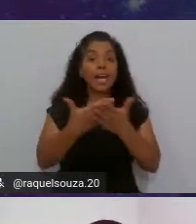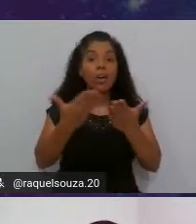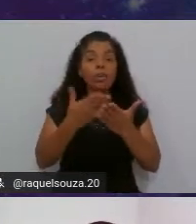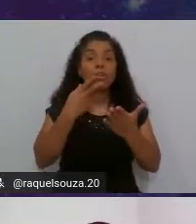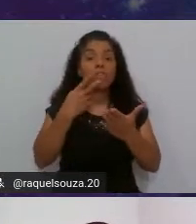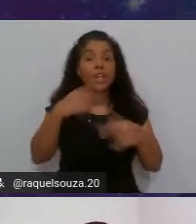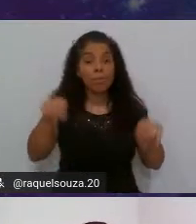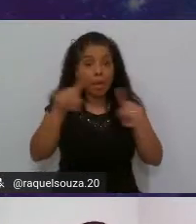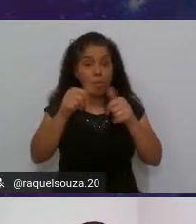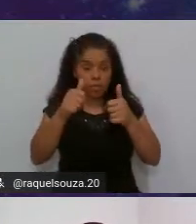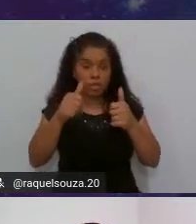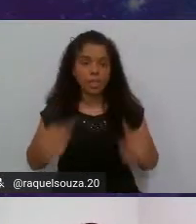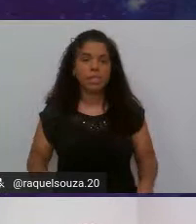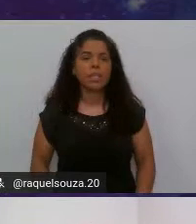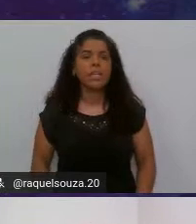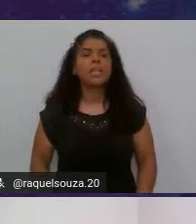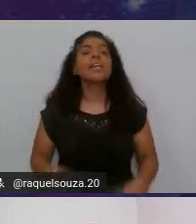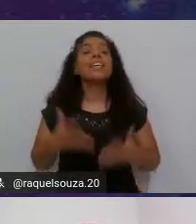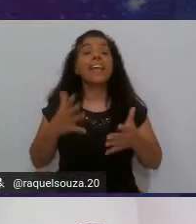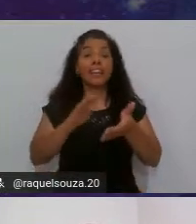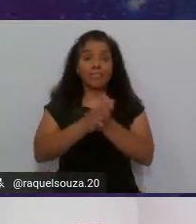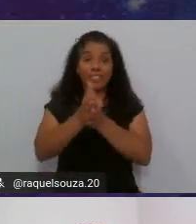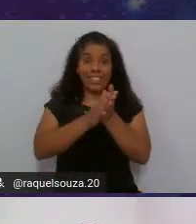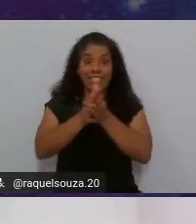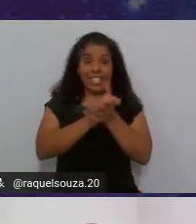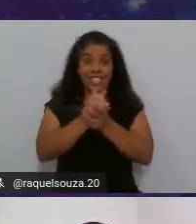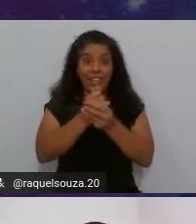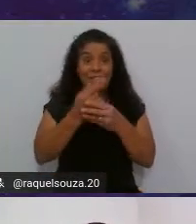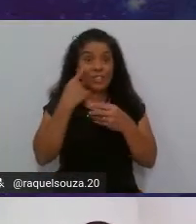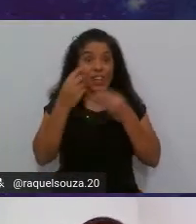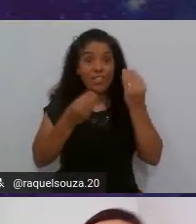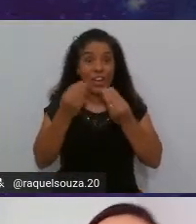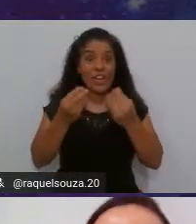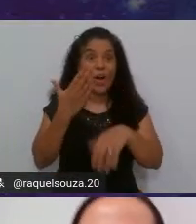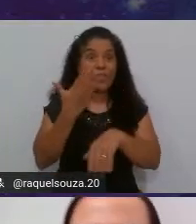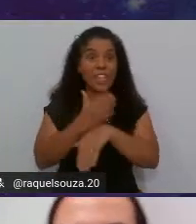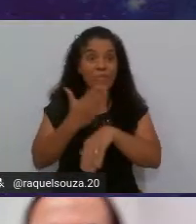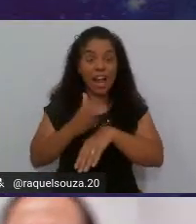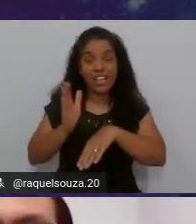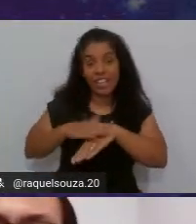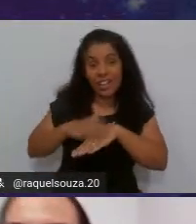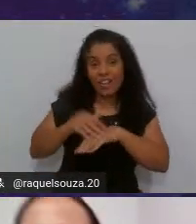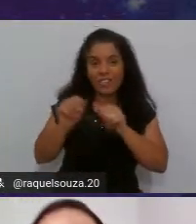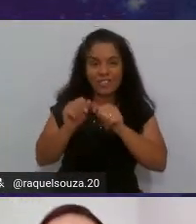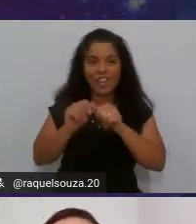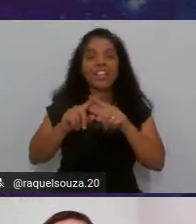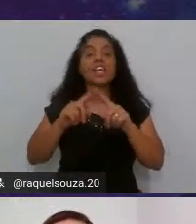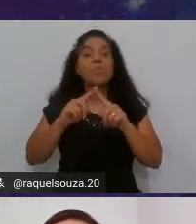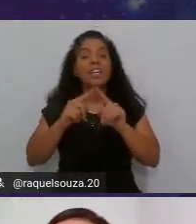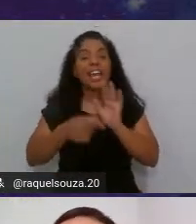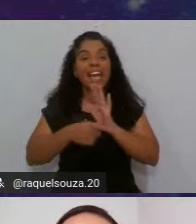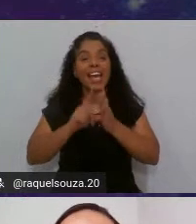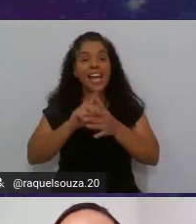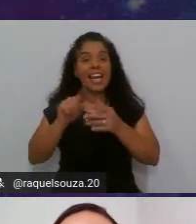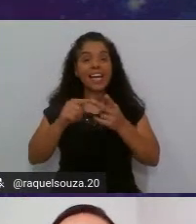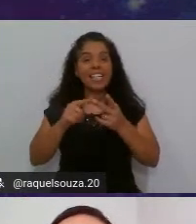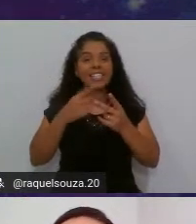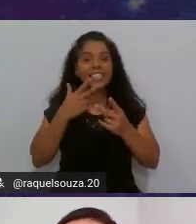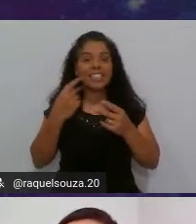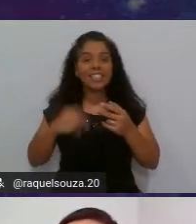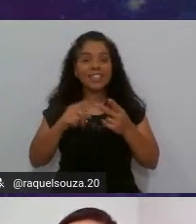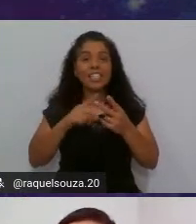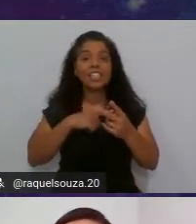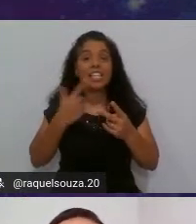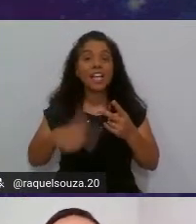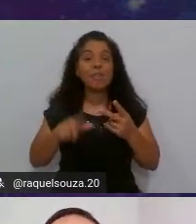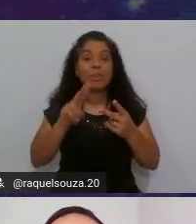vocês e quem aí está ansioso para ver na prática só que antes de irmos para a prática temos mais